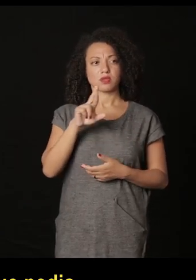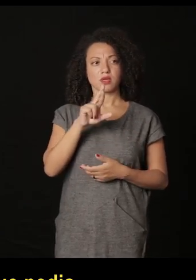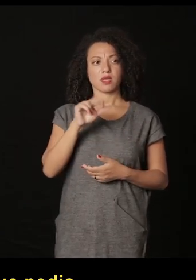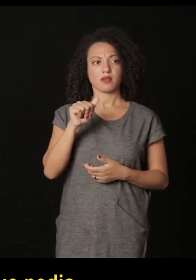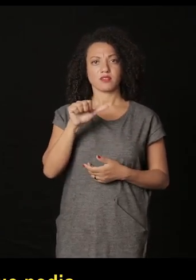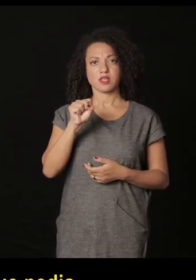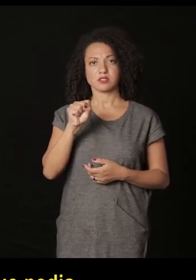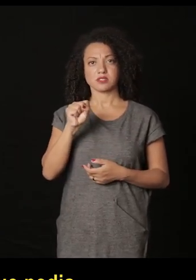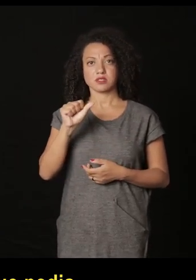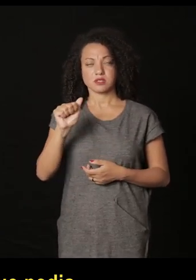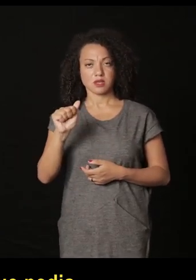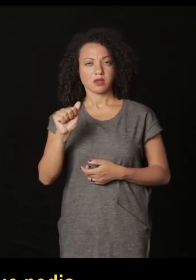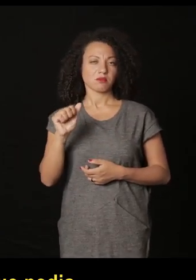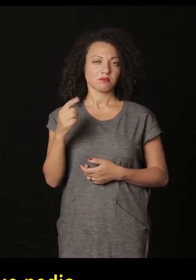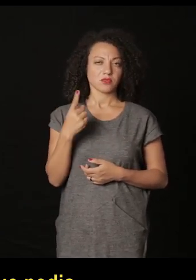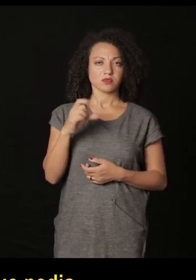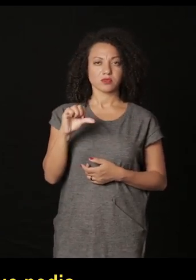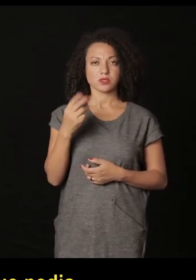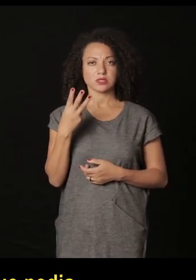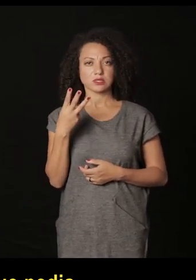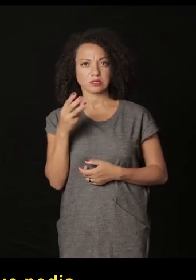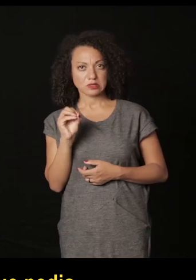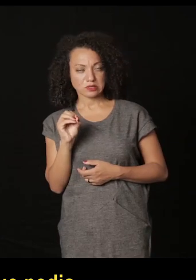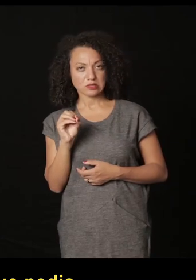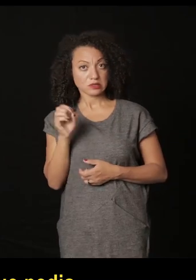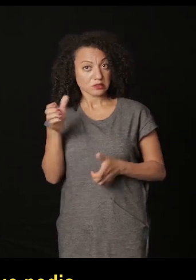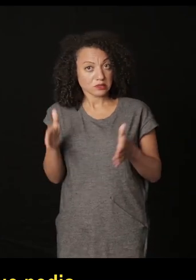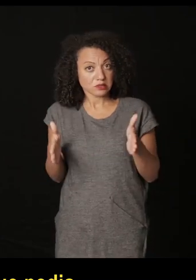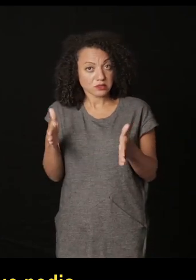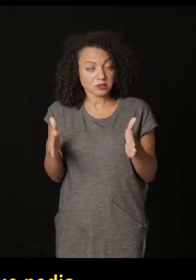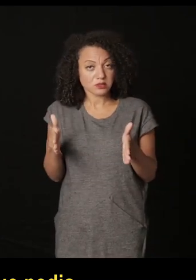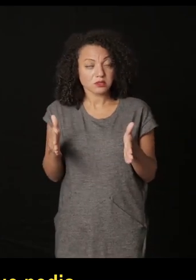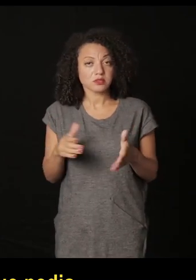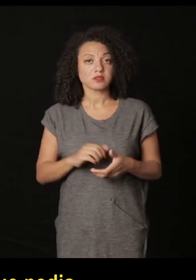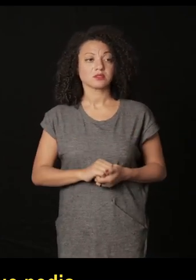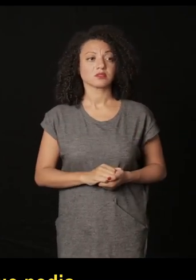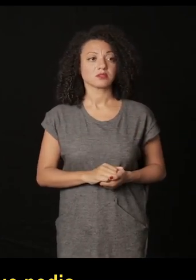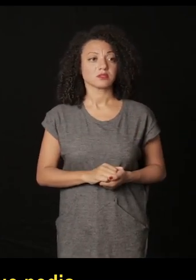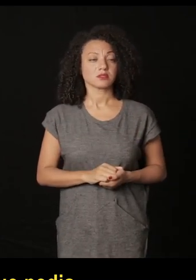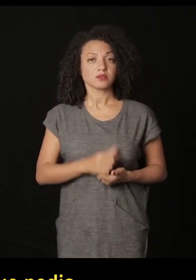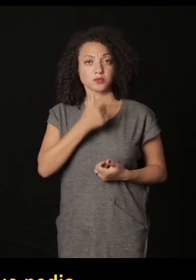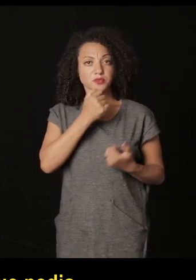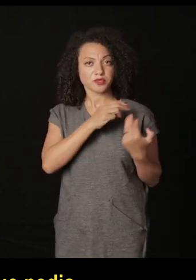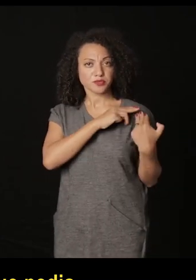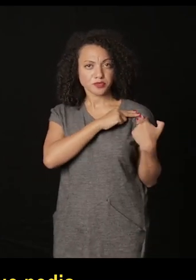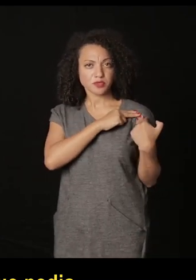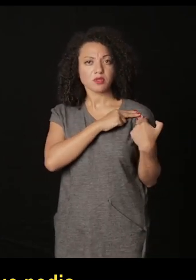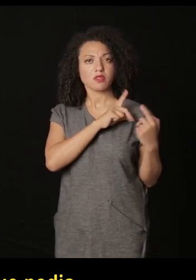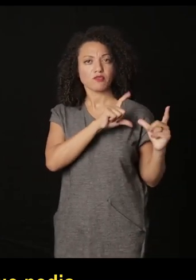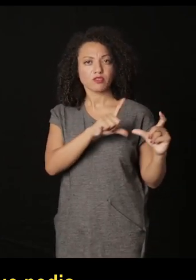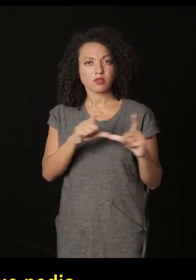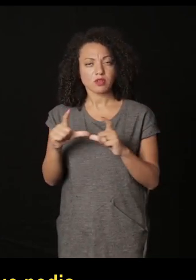desta instituição americana que pedia muitos